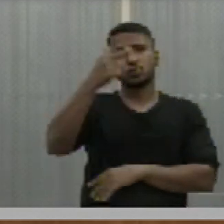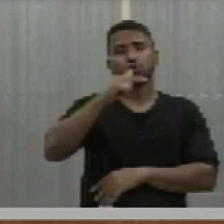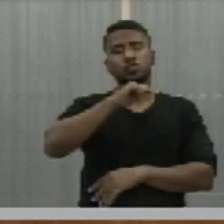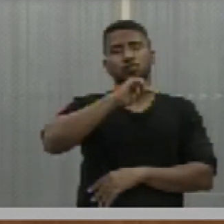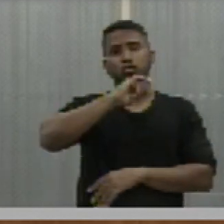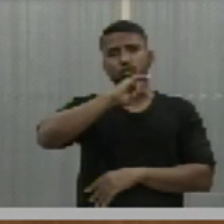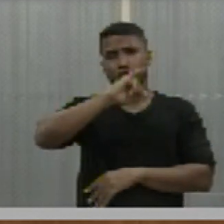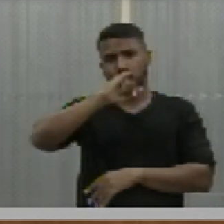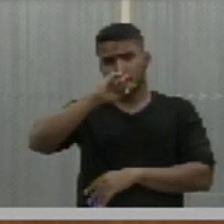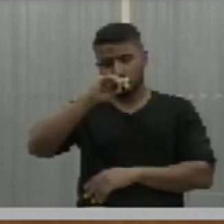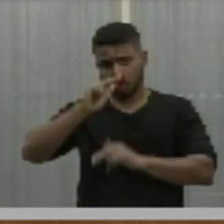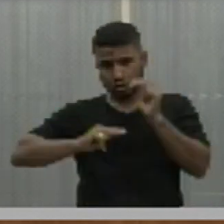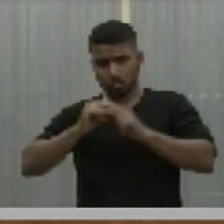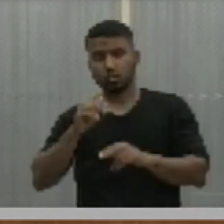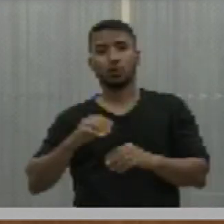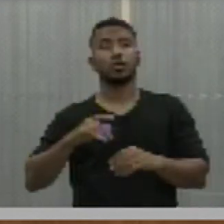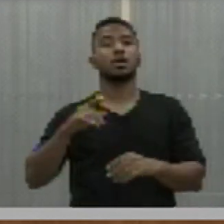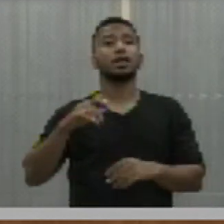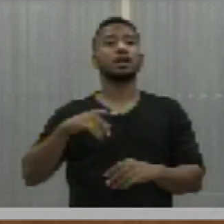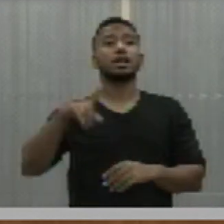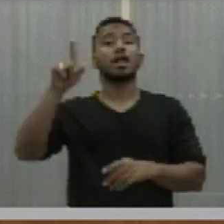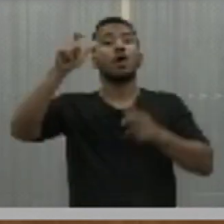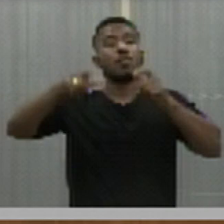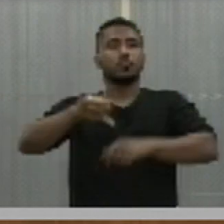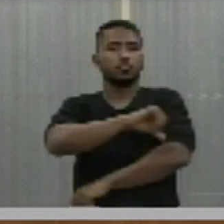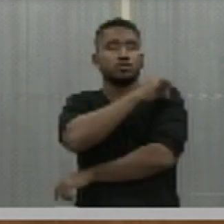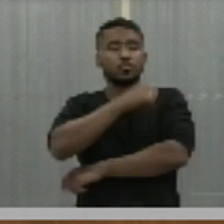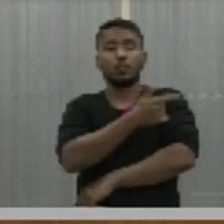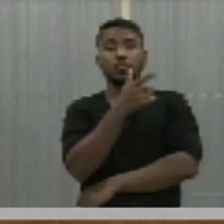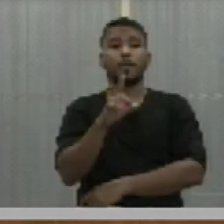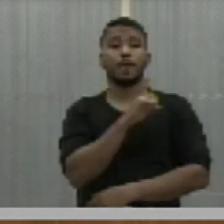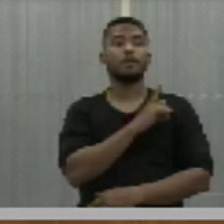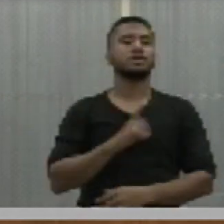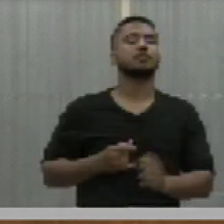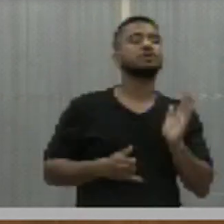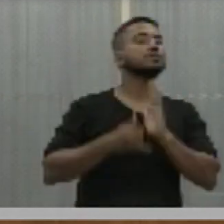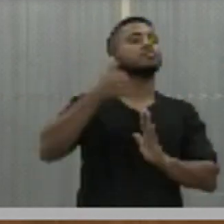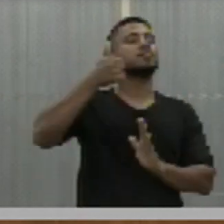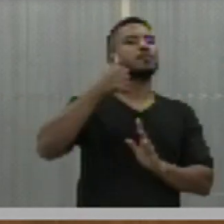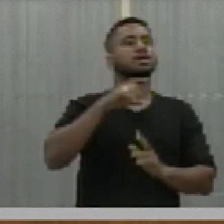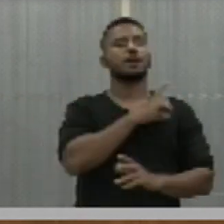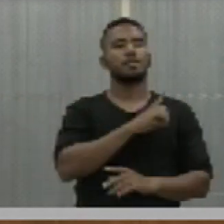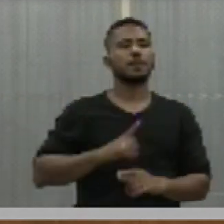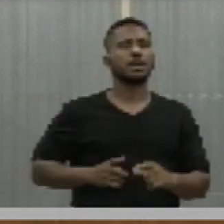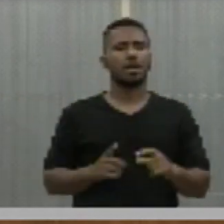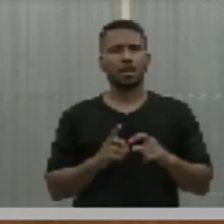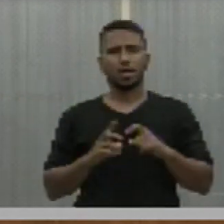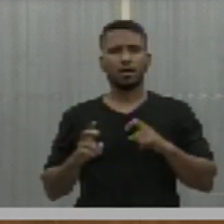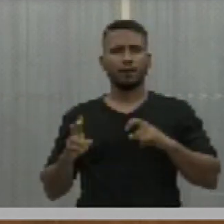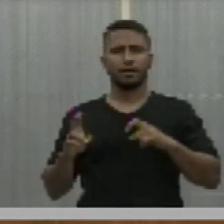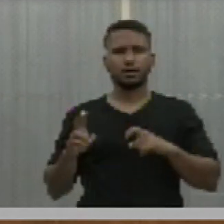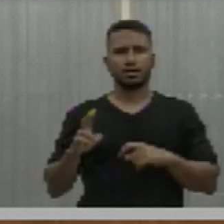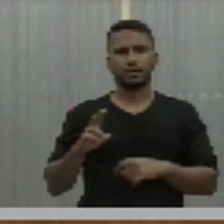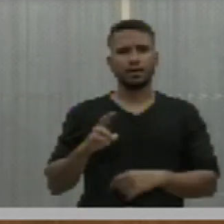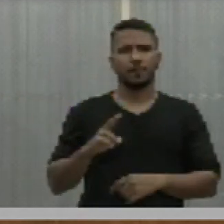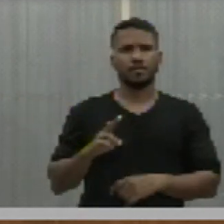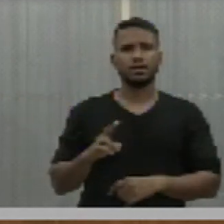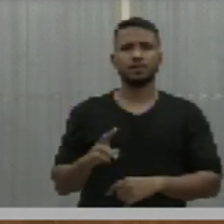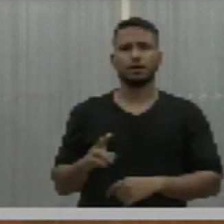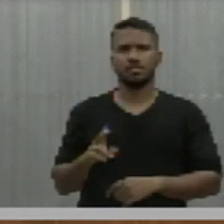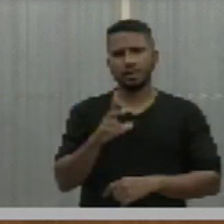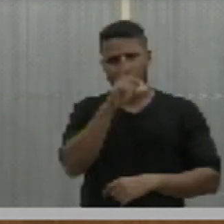Grande expediente, o primeiro orador. O senhor deputado Francisco Lima disse que ontem participou da posse da nova diretoria do Sindicato dos